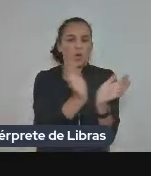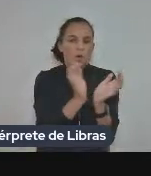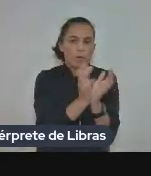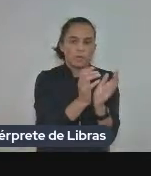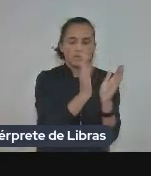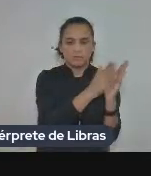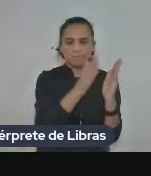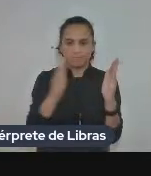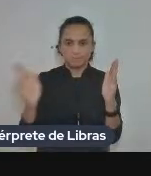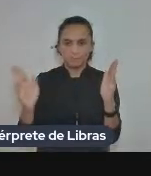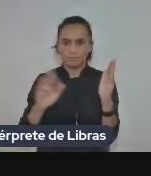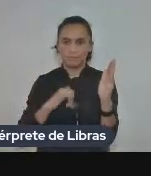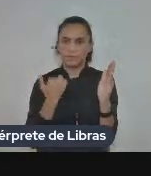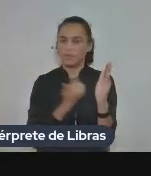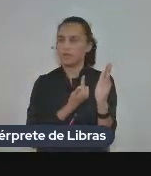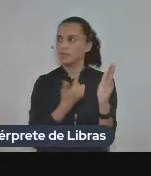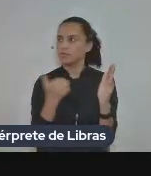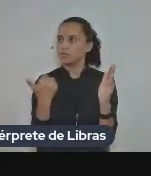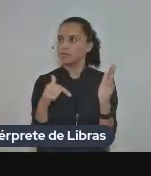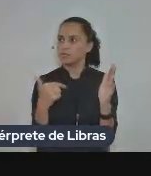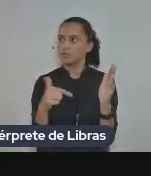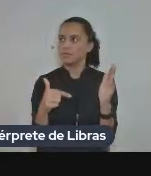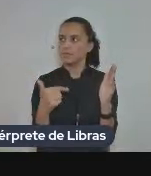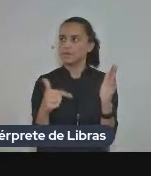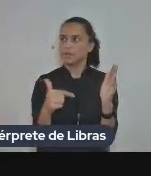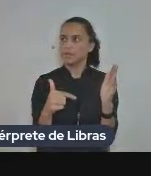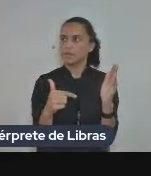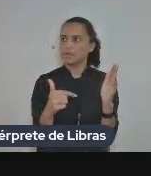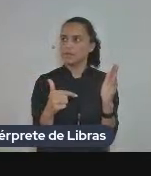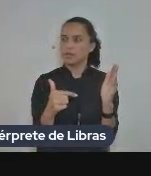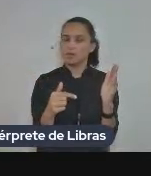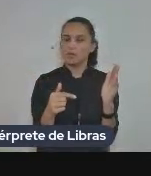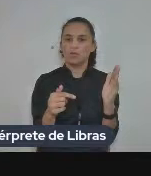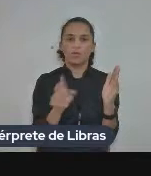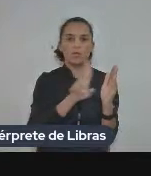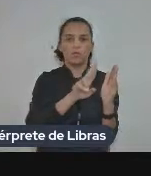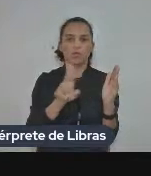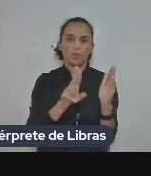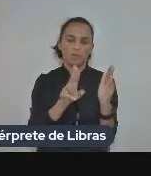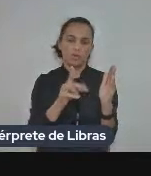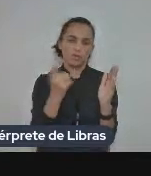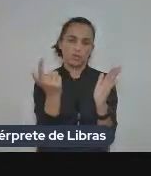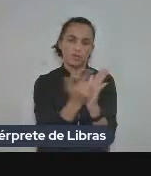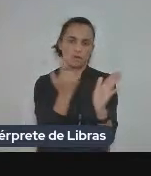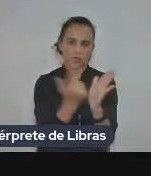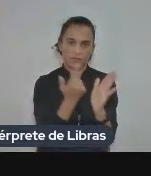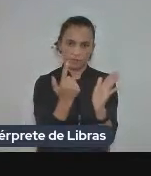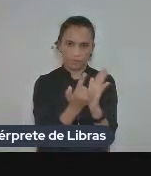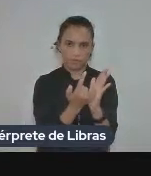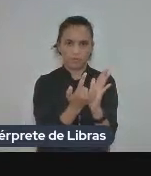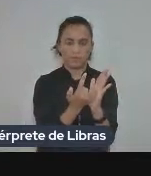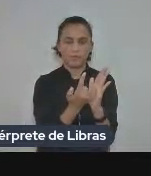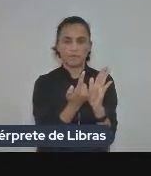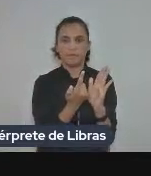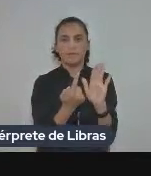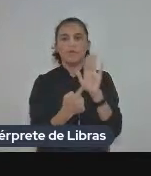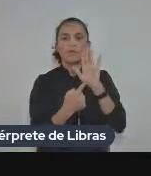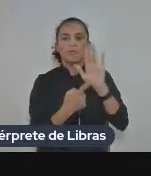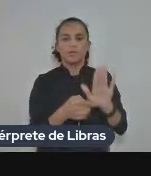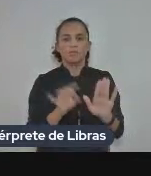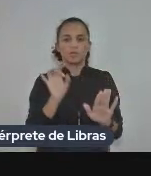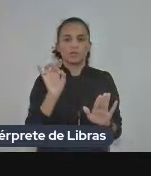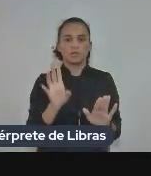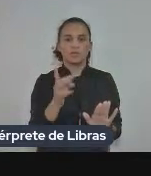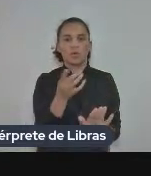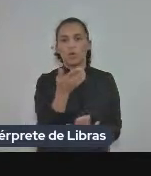então nós não temos na capa da Companhia das Letras o título do livro da Azul Heinch ele aparece apenas como